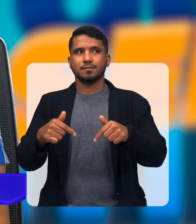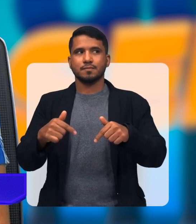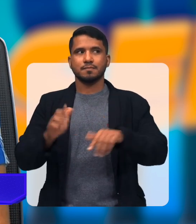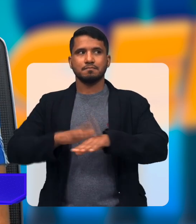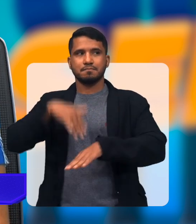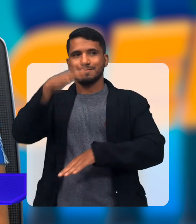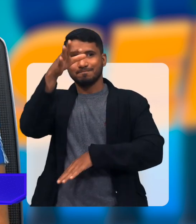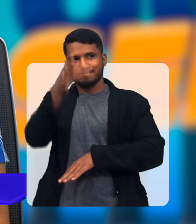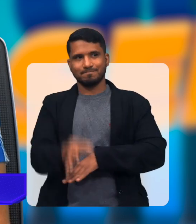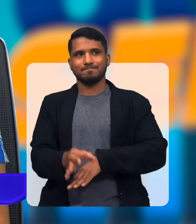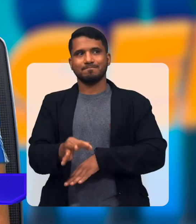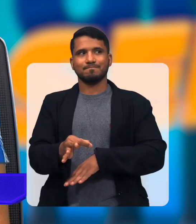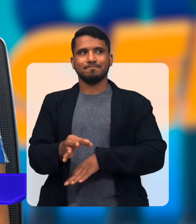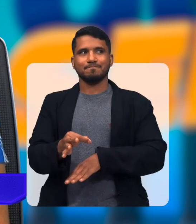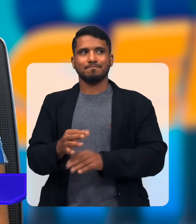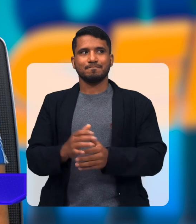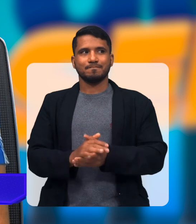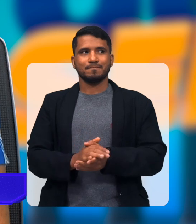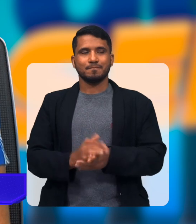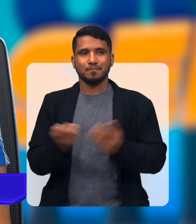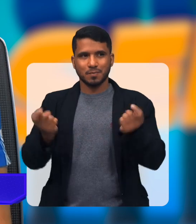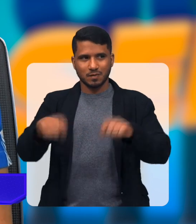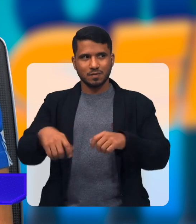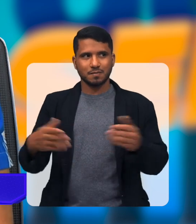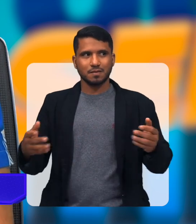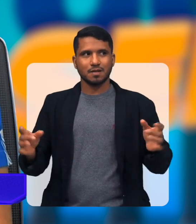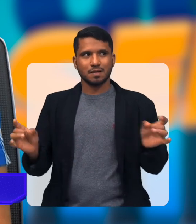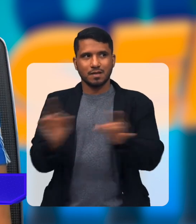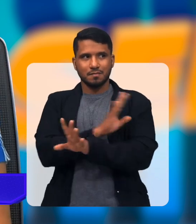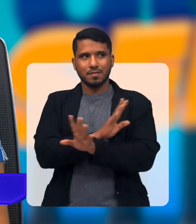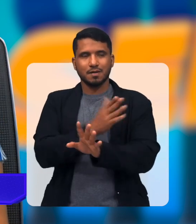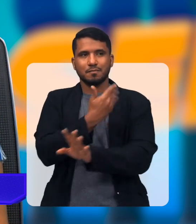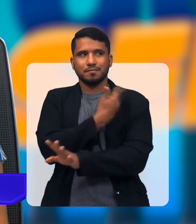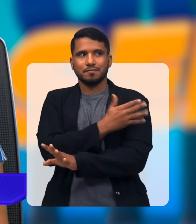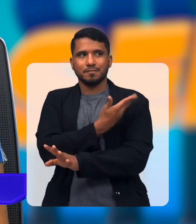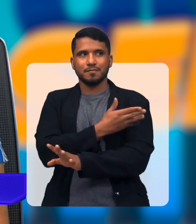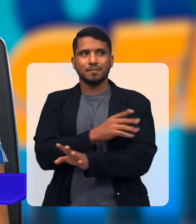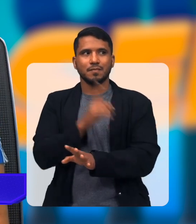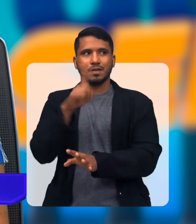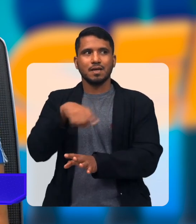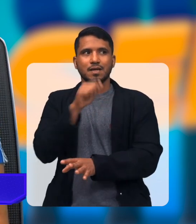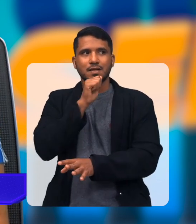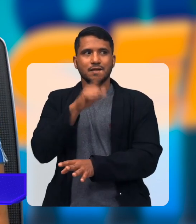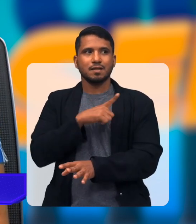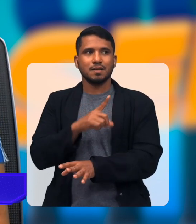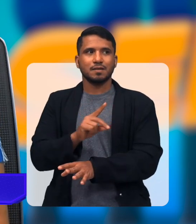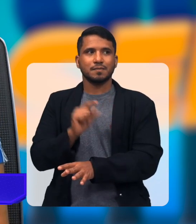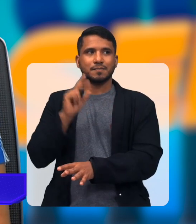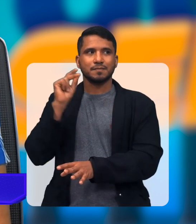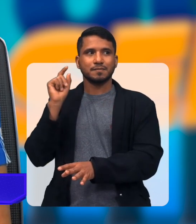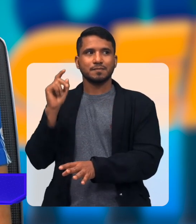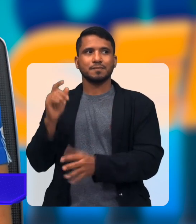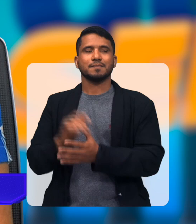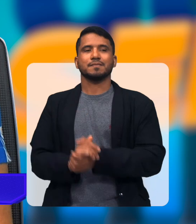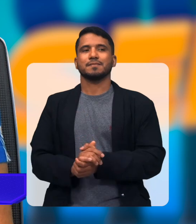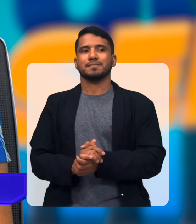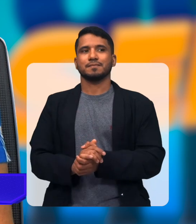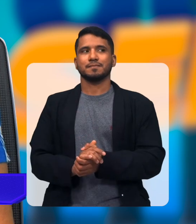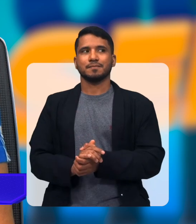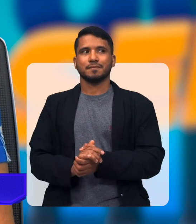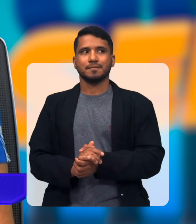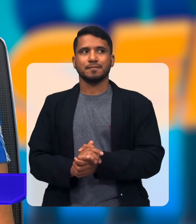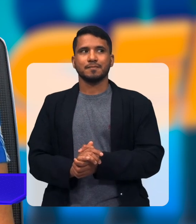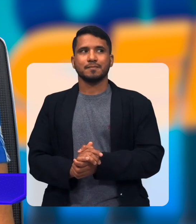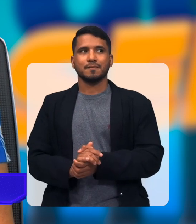Mais justa É Possamos acabar Com esse preconceito Que ainda existe É muito Muito grande E